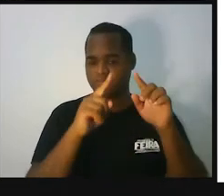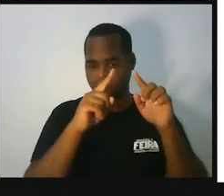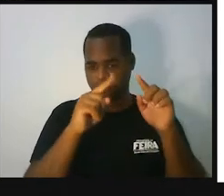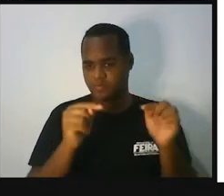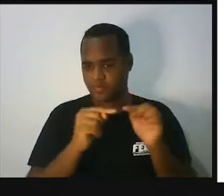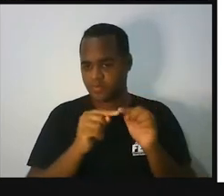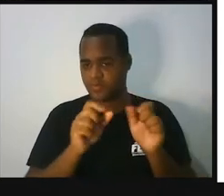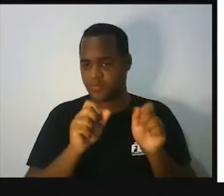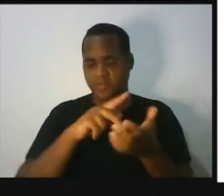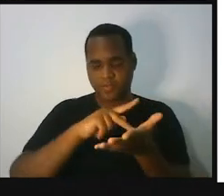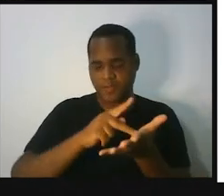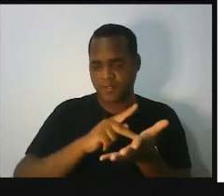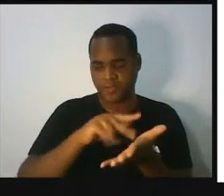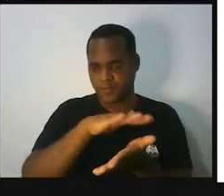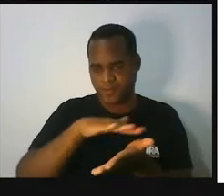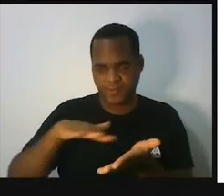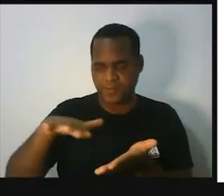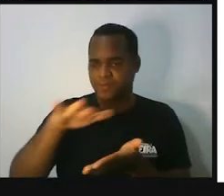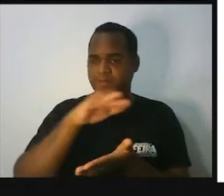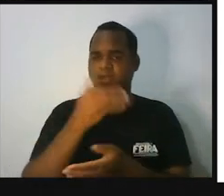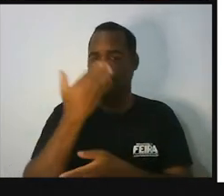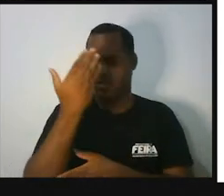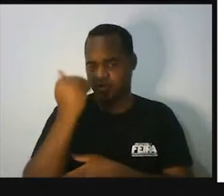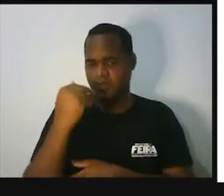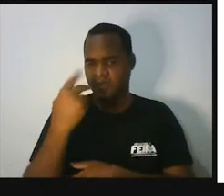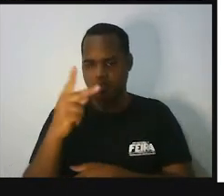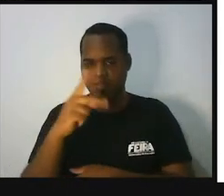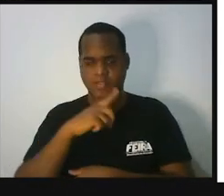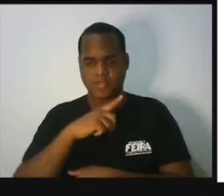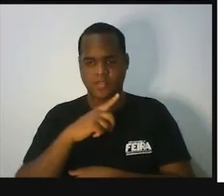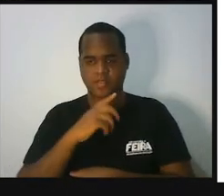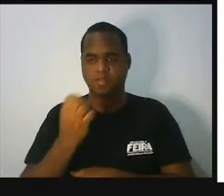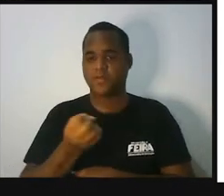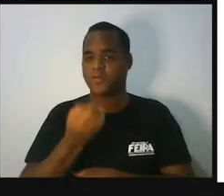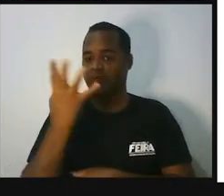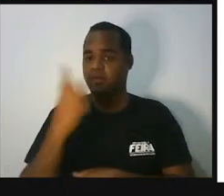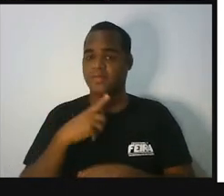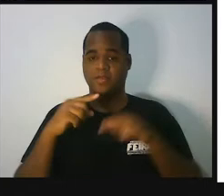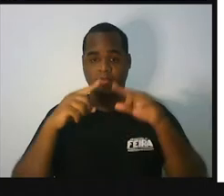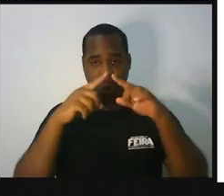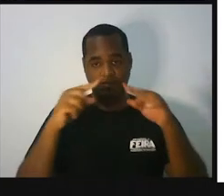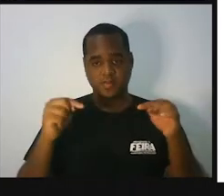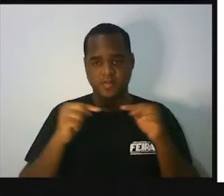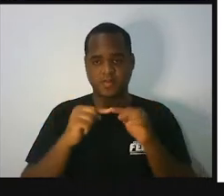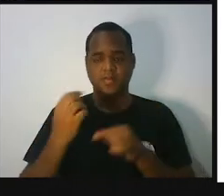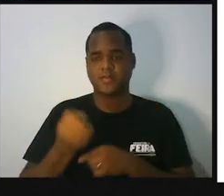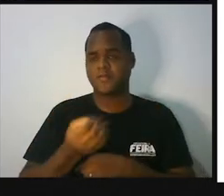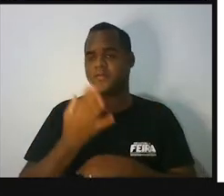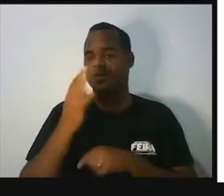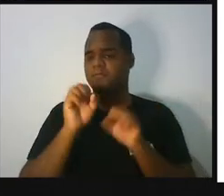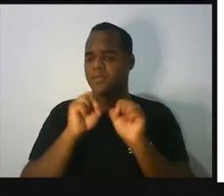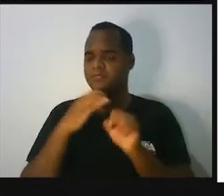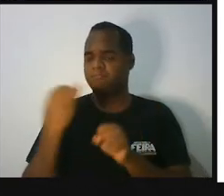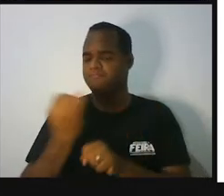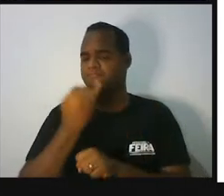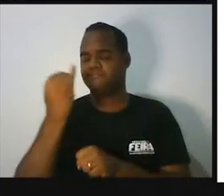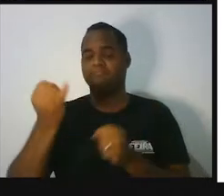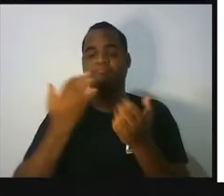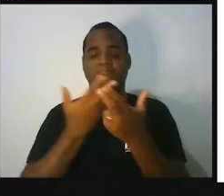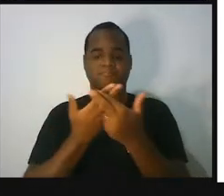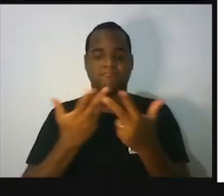Você sabe o quanto o triângulo, a estrutura triangular é importante